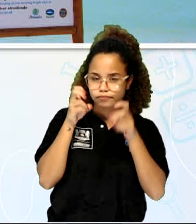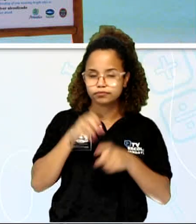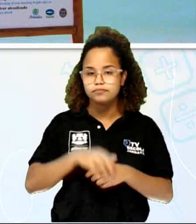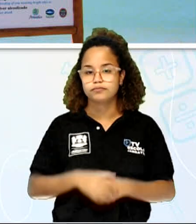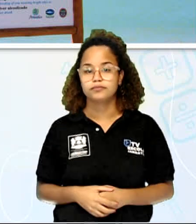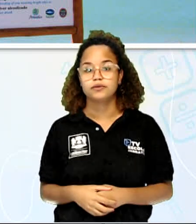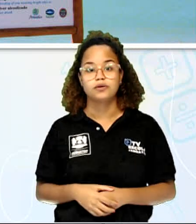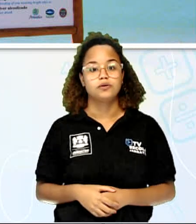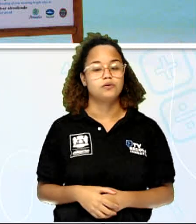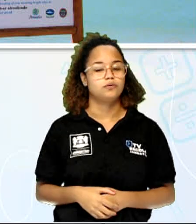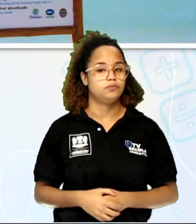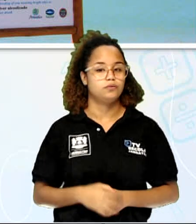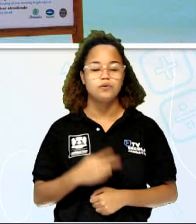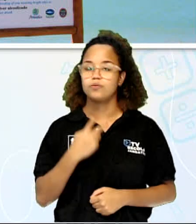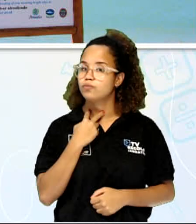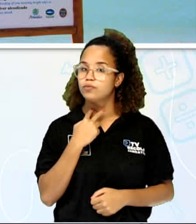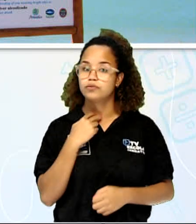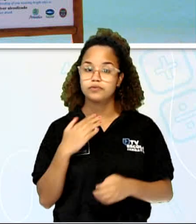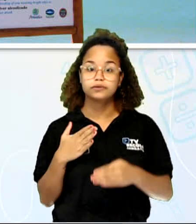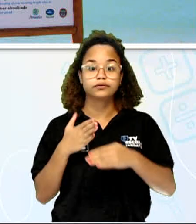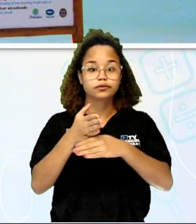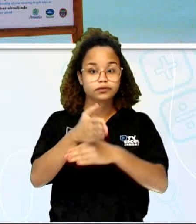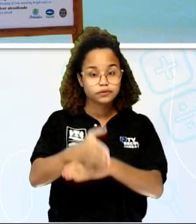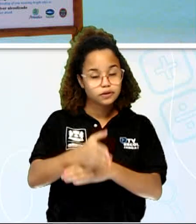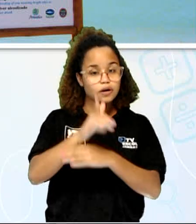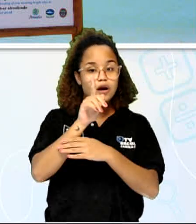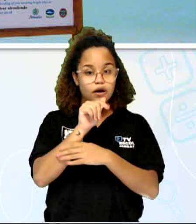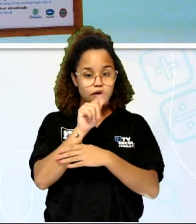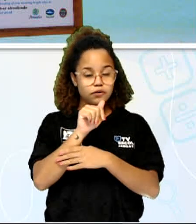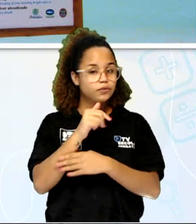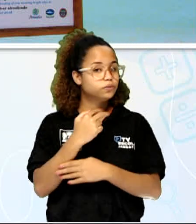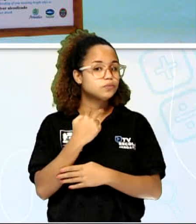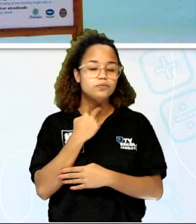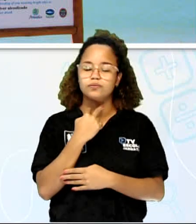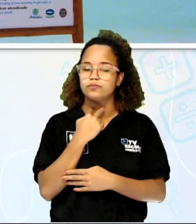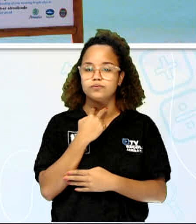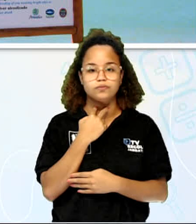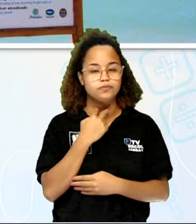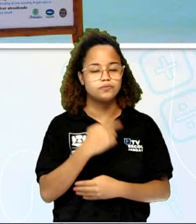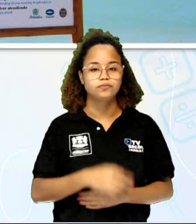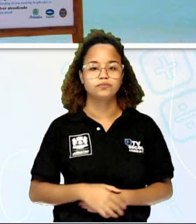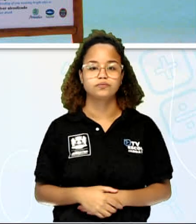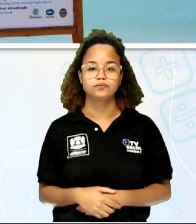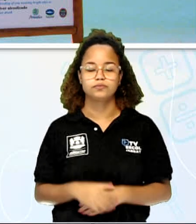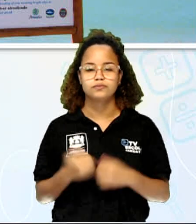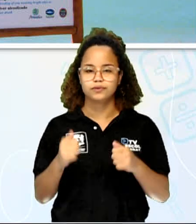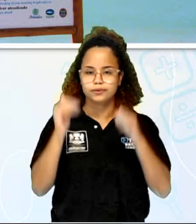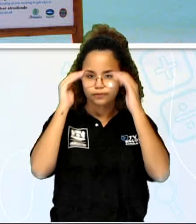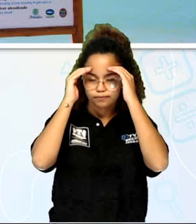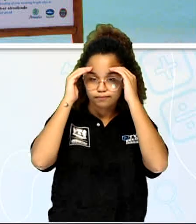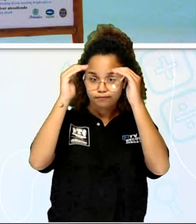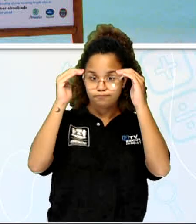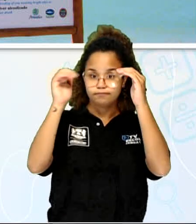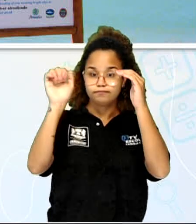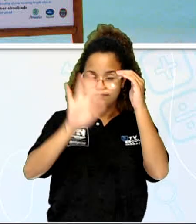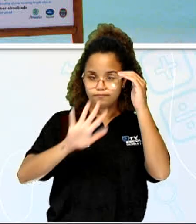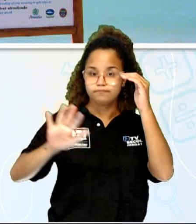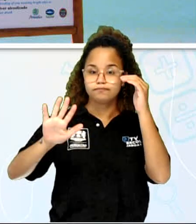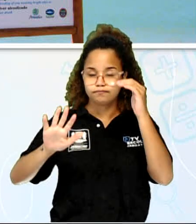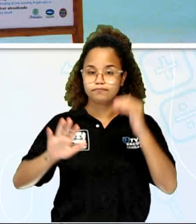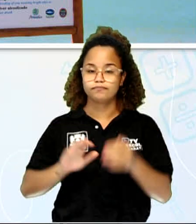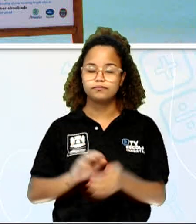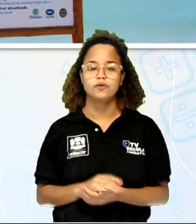vocês não podem entrar no mar, em hipótese alguma. Respeitem essas sinalizações,